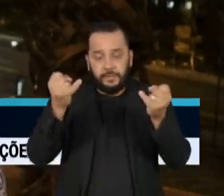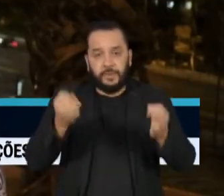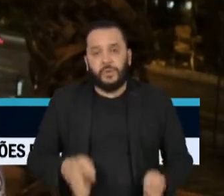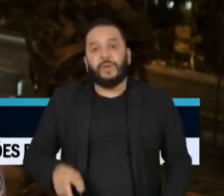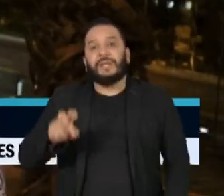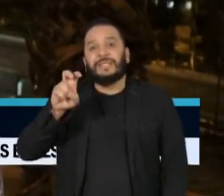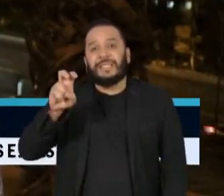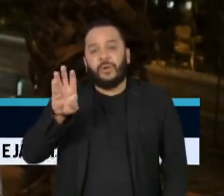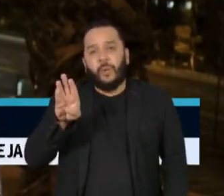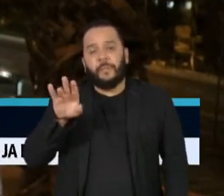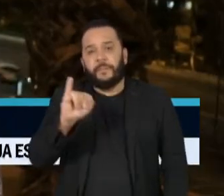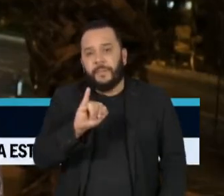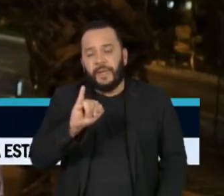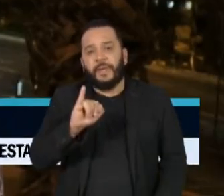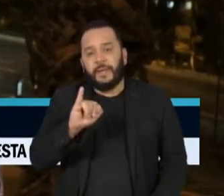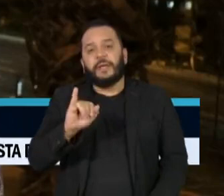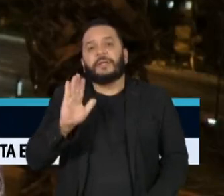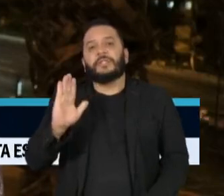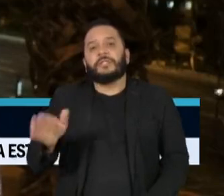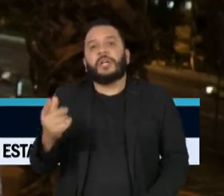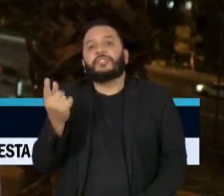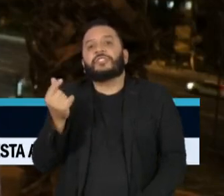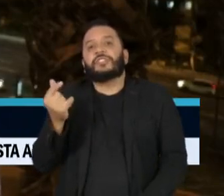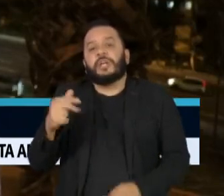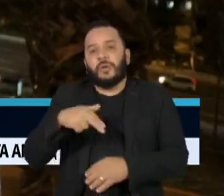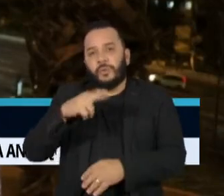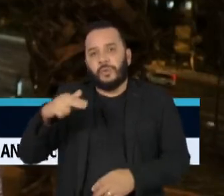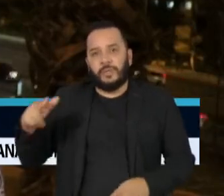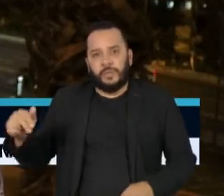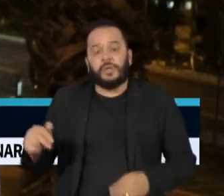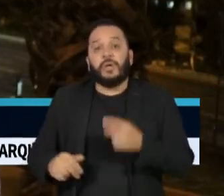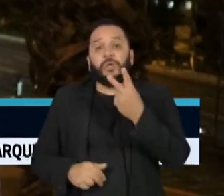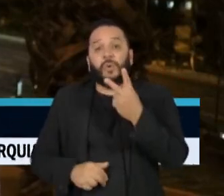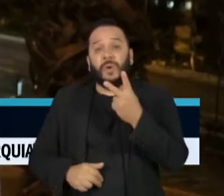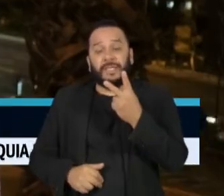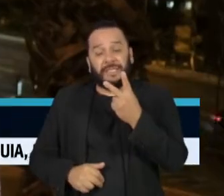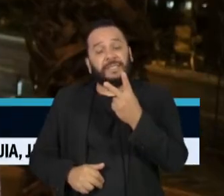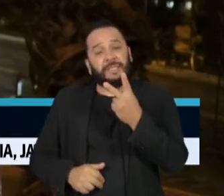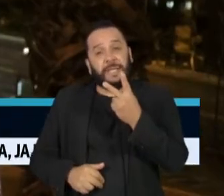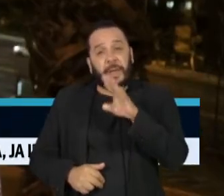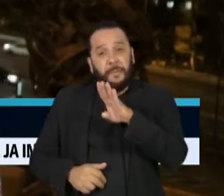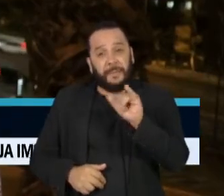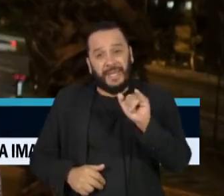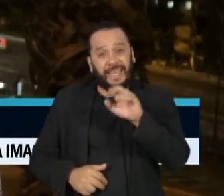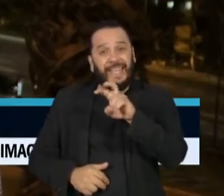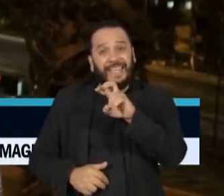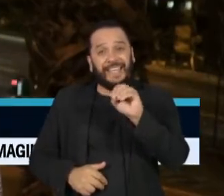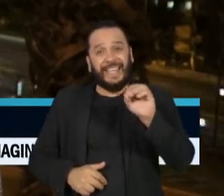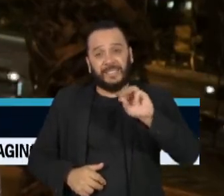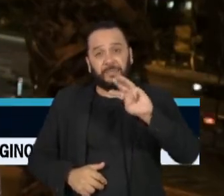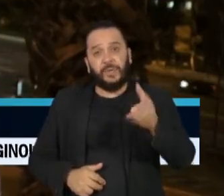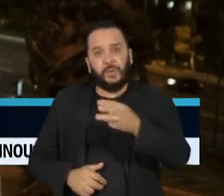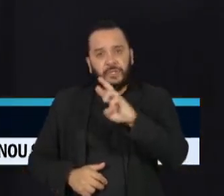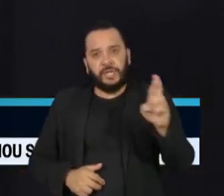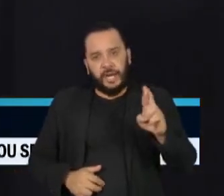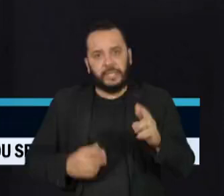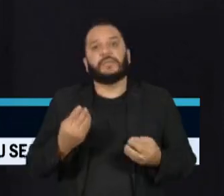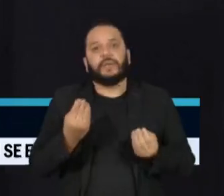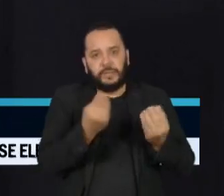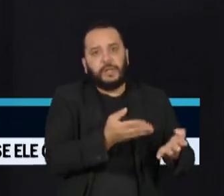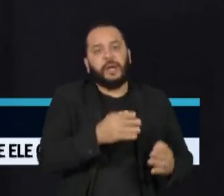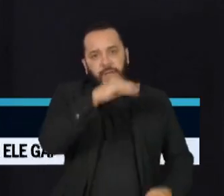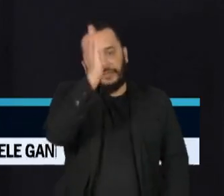norueguesas, algo em torno de 2 bilhões e meio de reais, aguardam para serem disponibilizados ao Brasil.